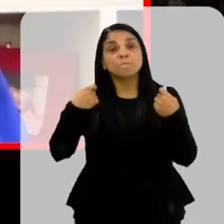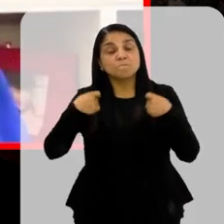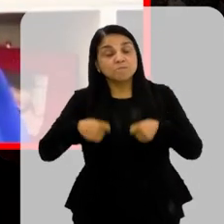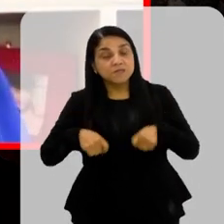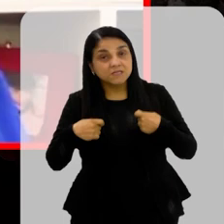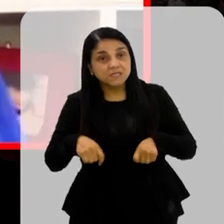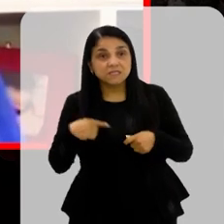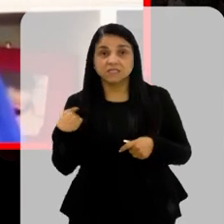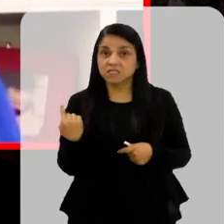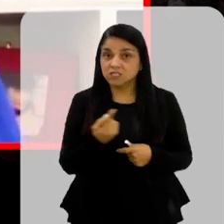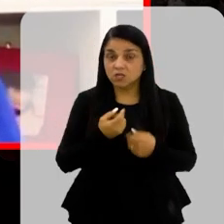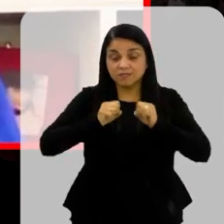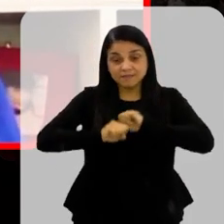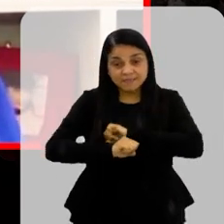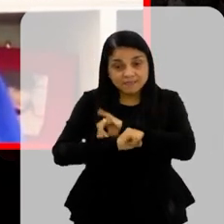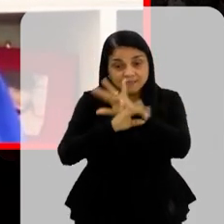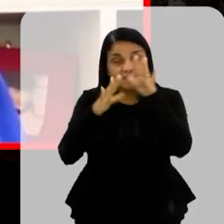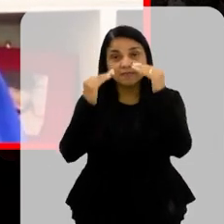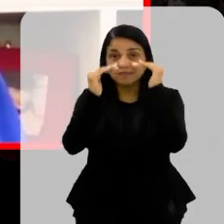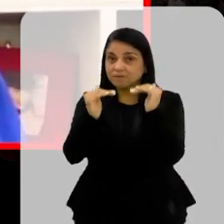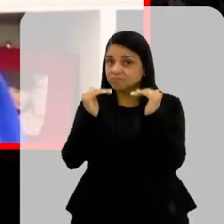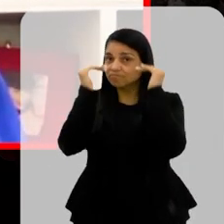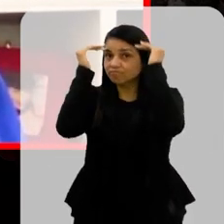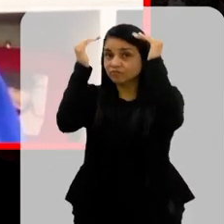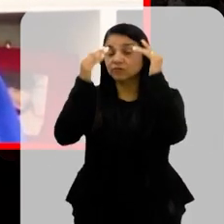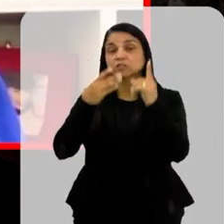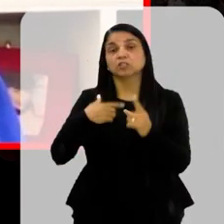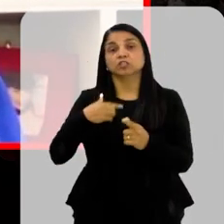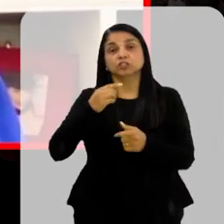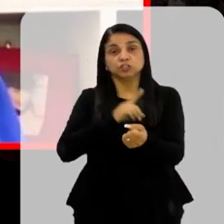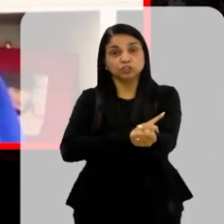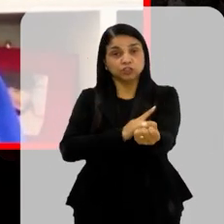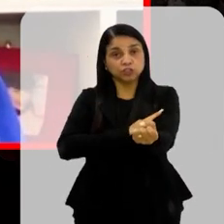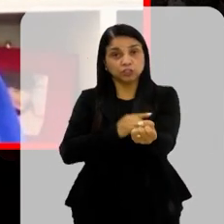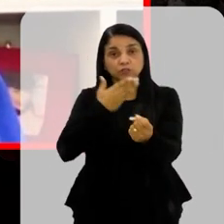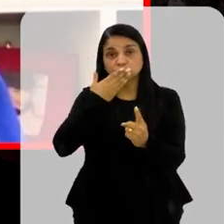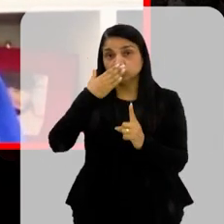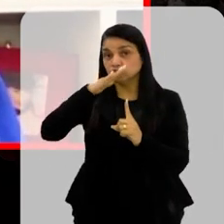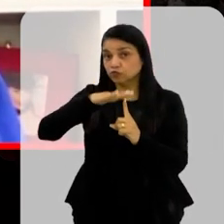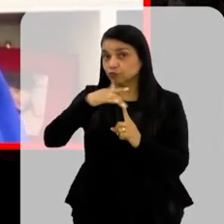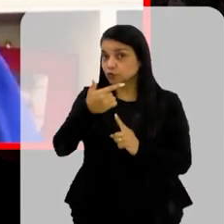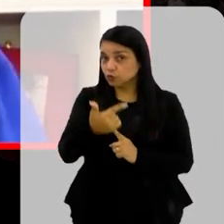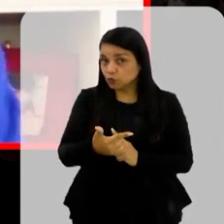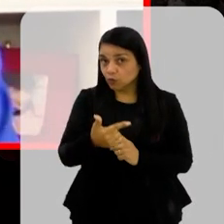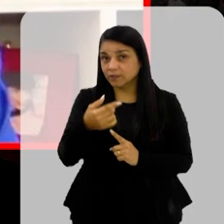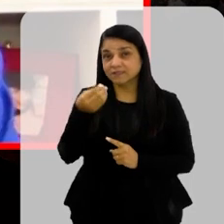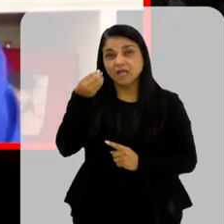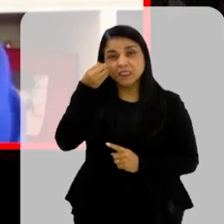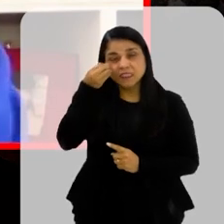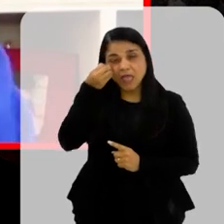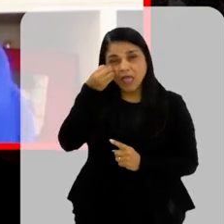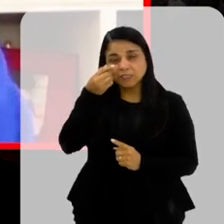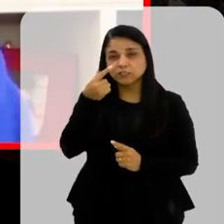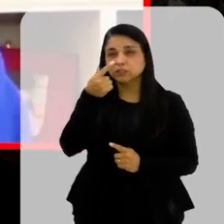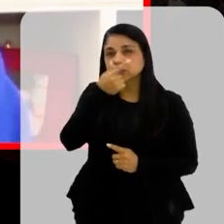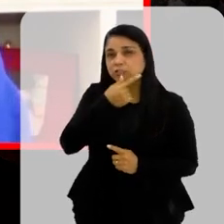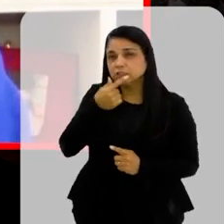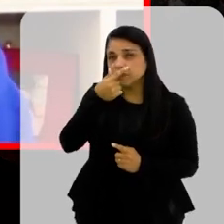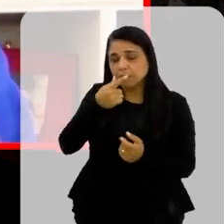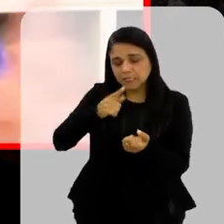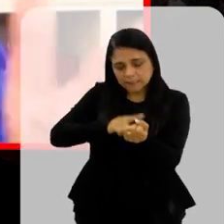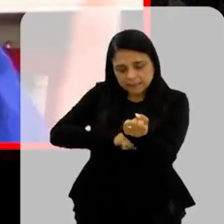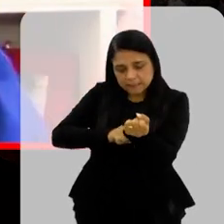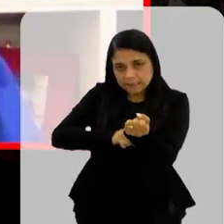precisa esclarecer às autoridades Que no diabetes tipo 2 Enquanto eu vou fazer um teste de glicemia